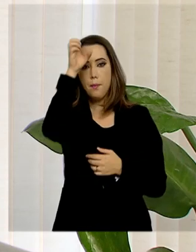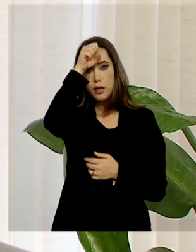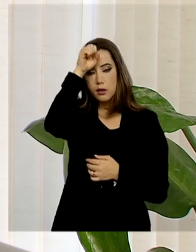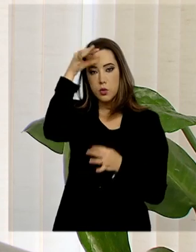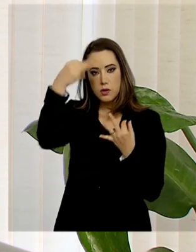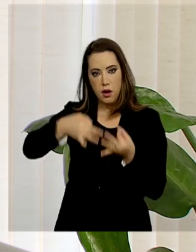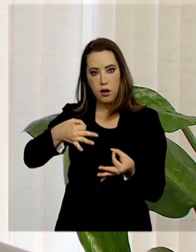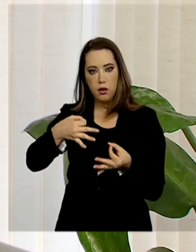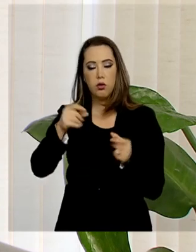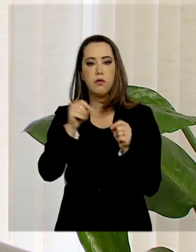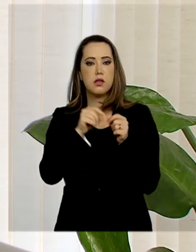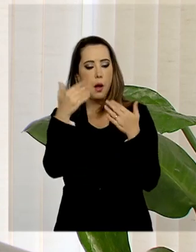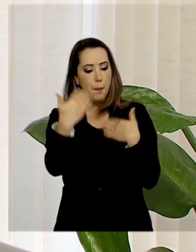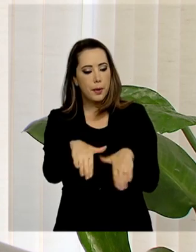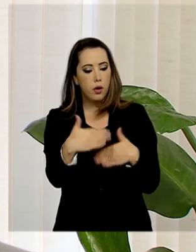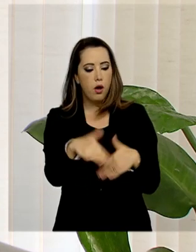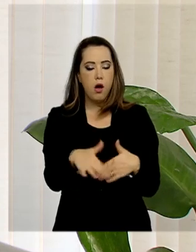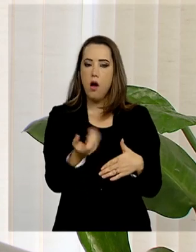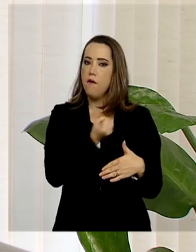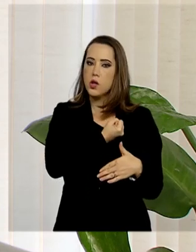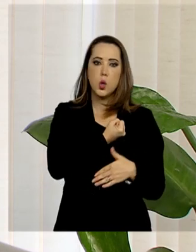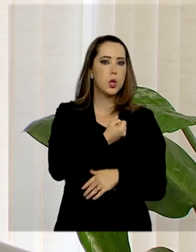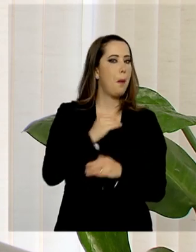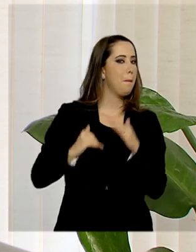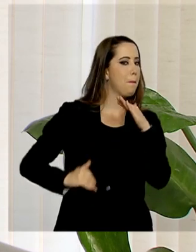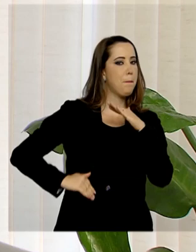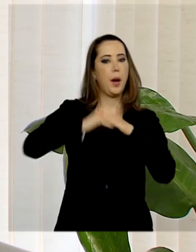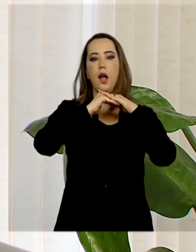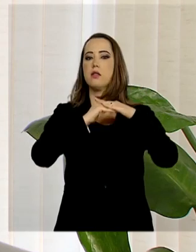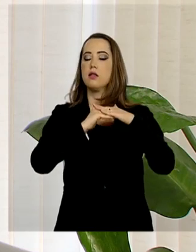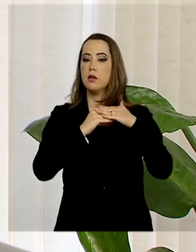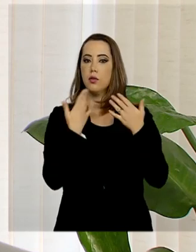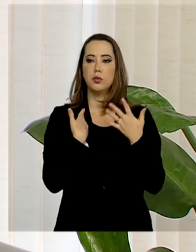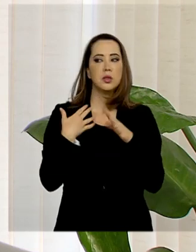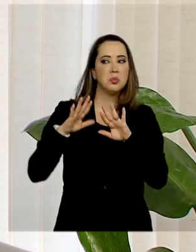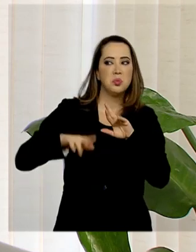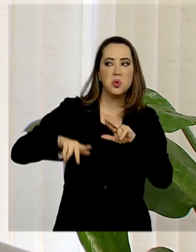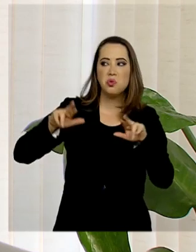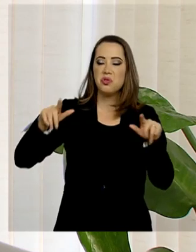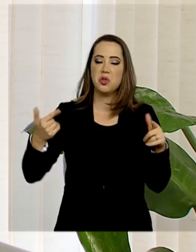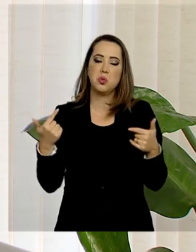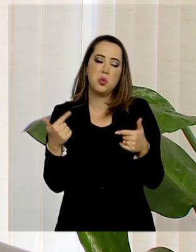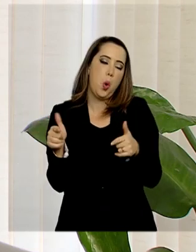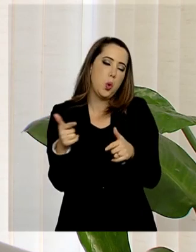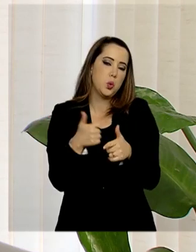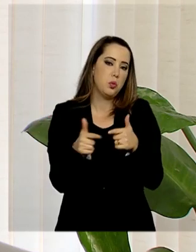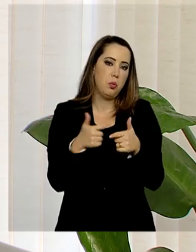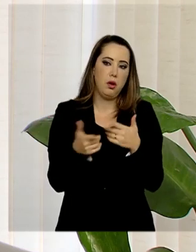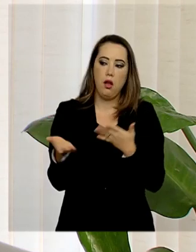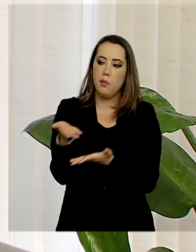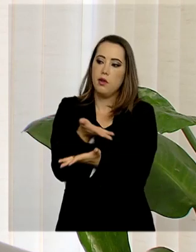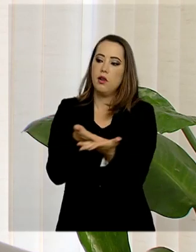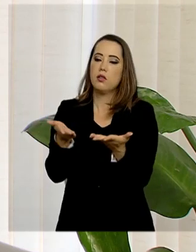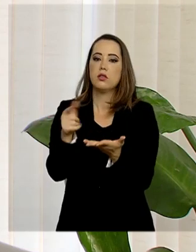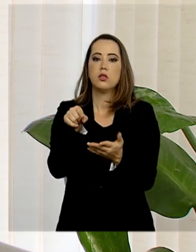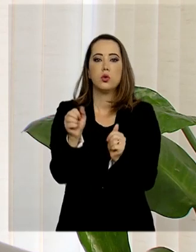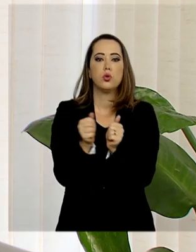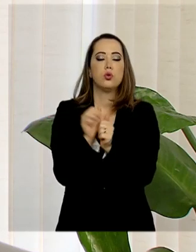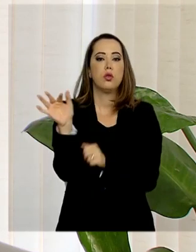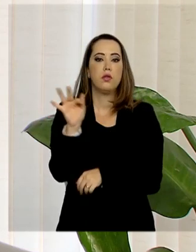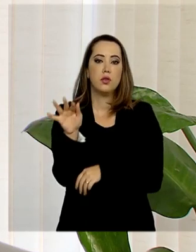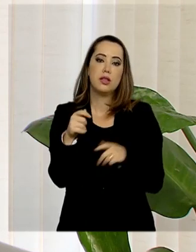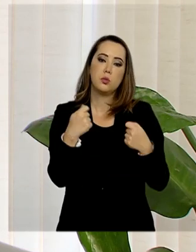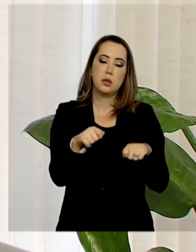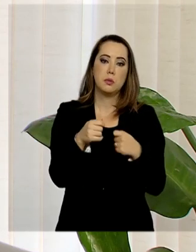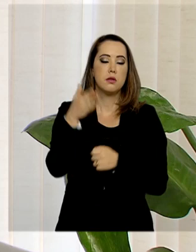fazer a prova com a vontade de tirar a maior nota possível, independente de outras coisas que existam em relação ao relacionamento do aluno com a faculdade. Mas